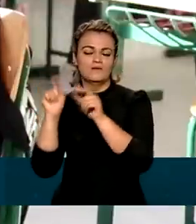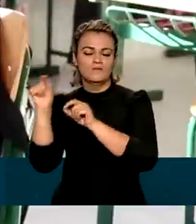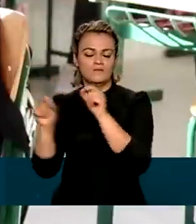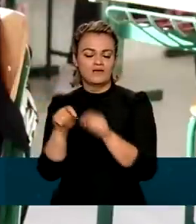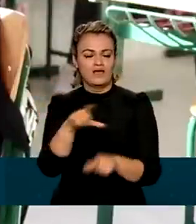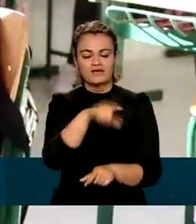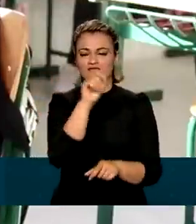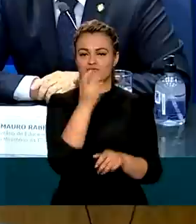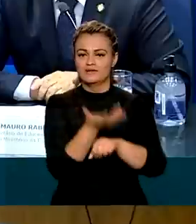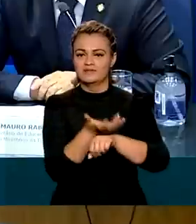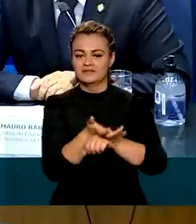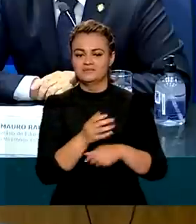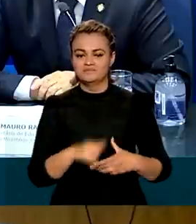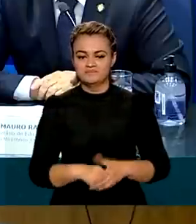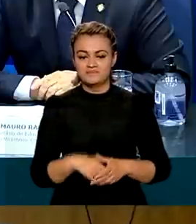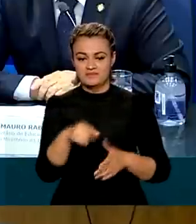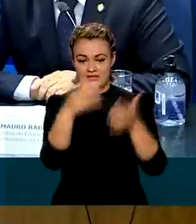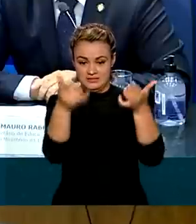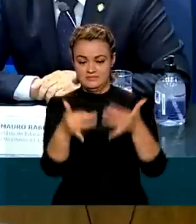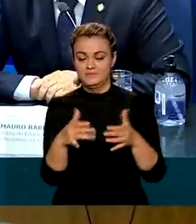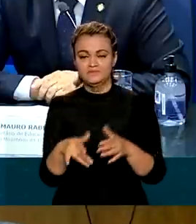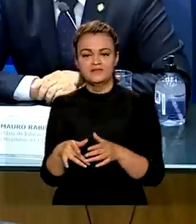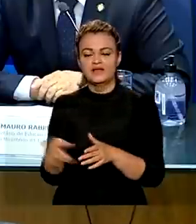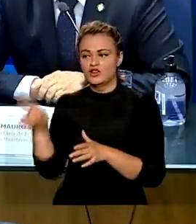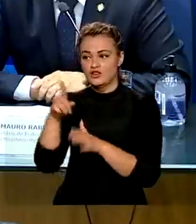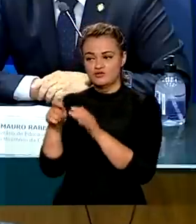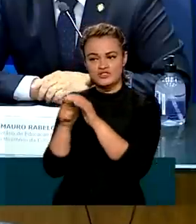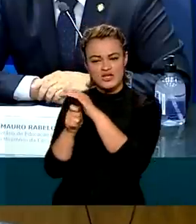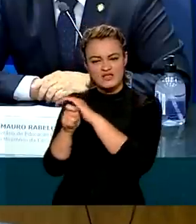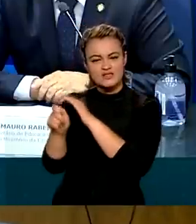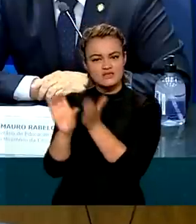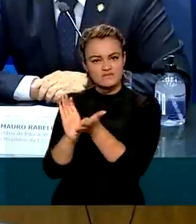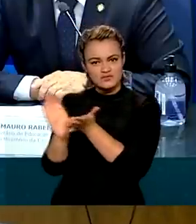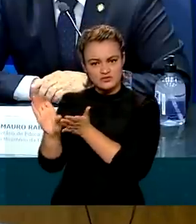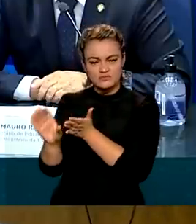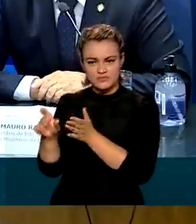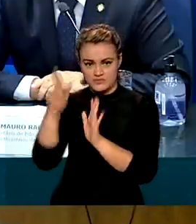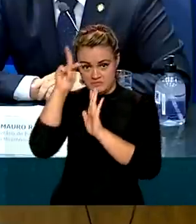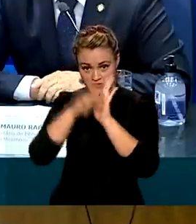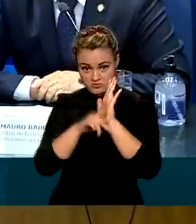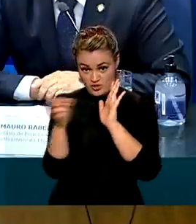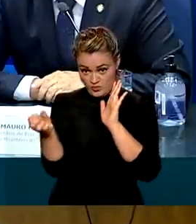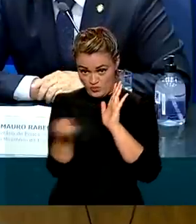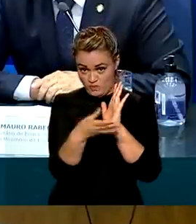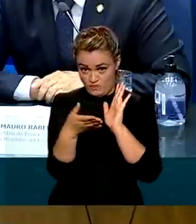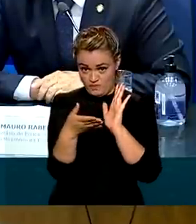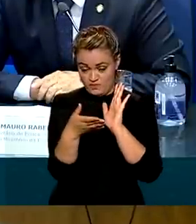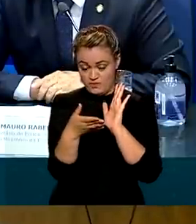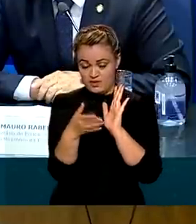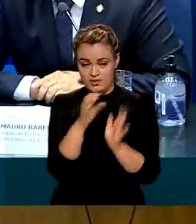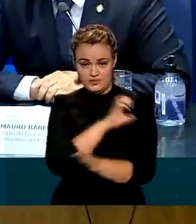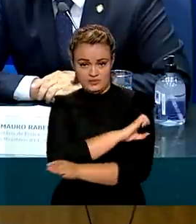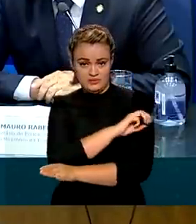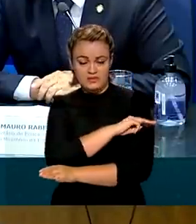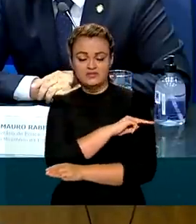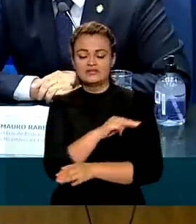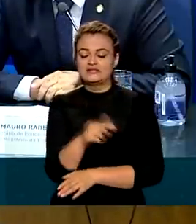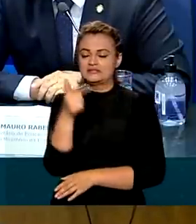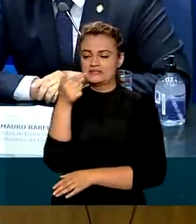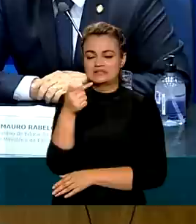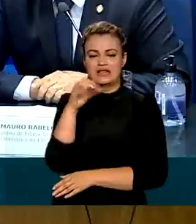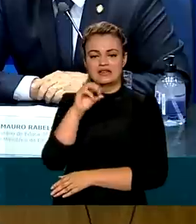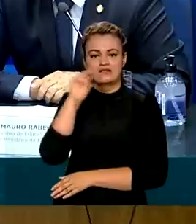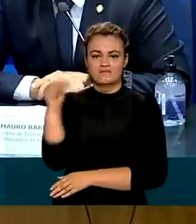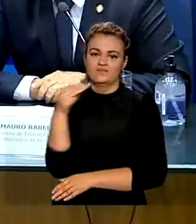e de carreira. Nós já investimos nesse projeto novo mais de 70